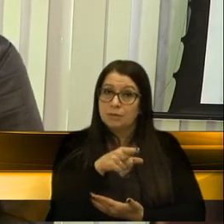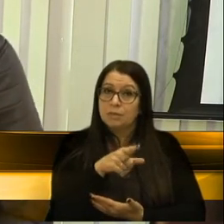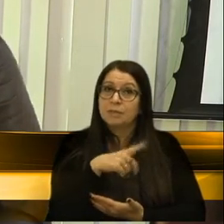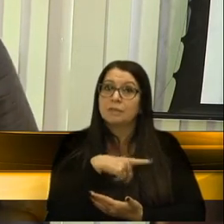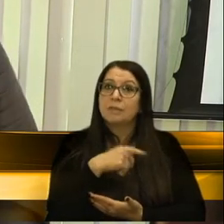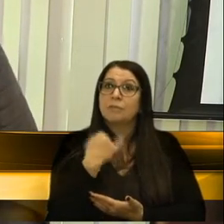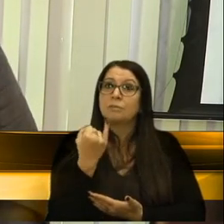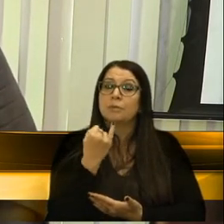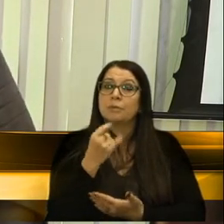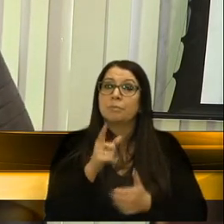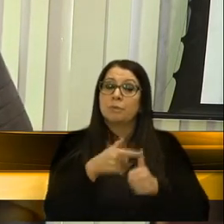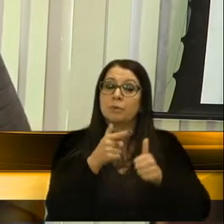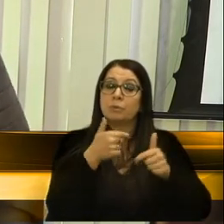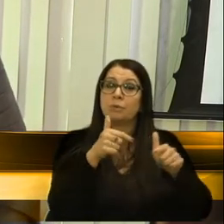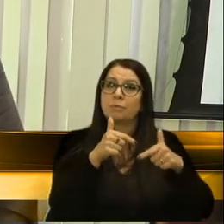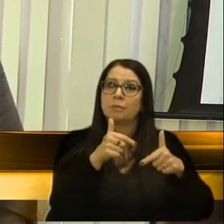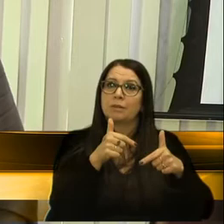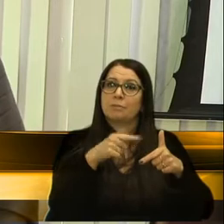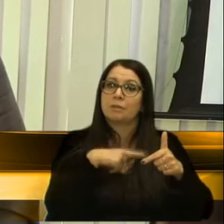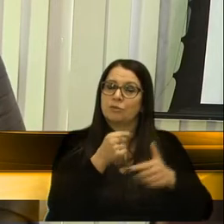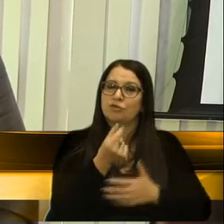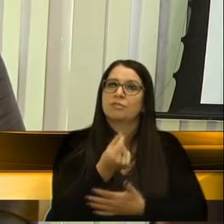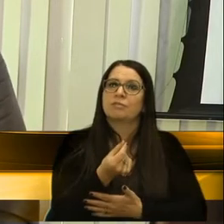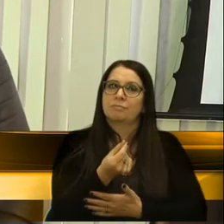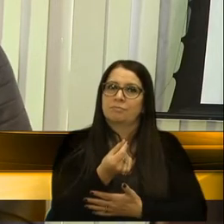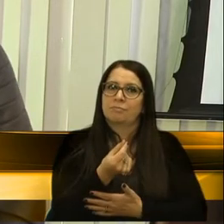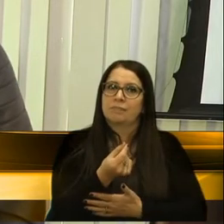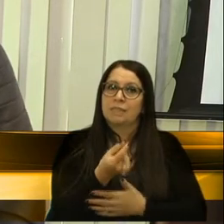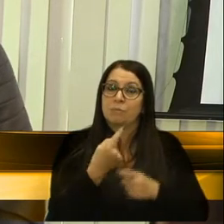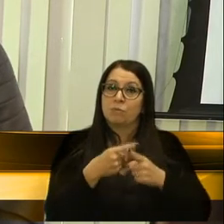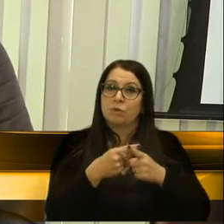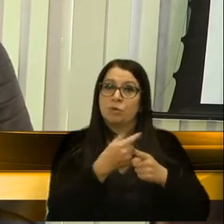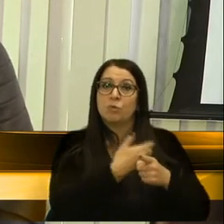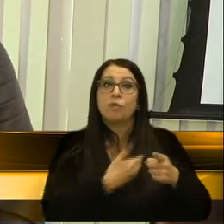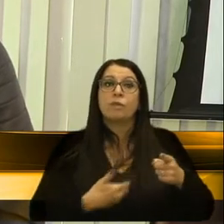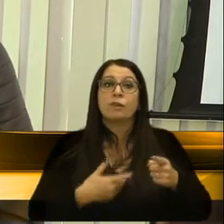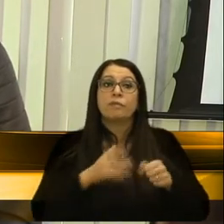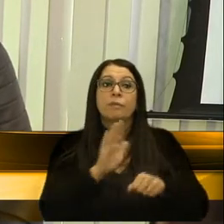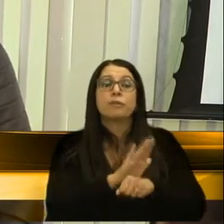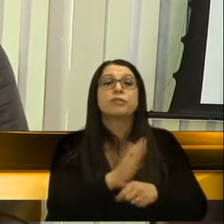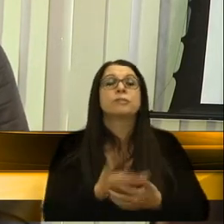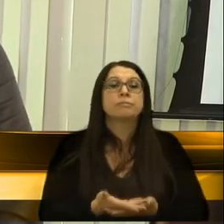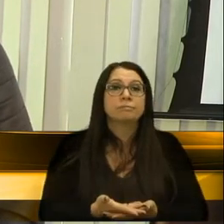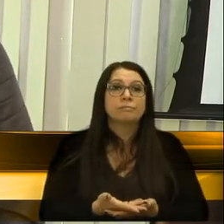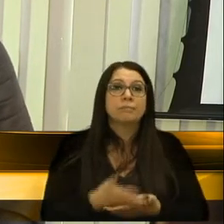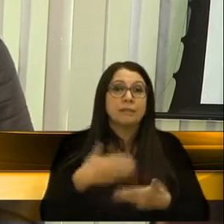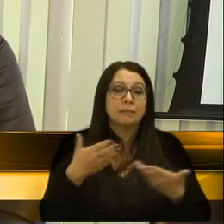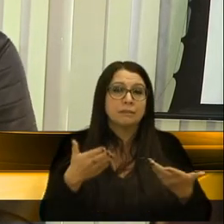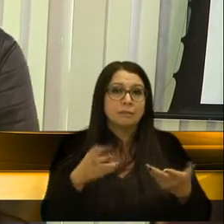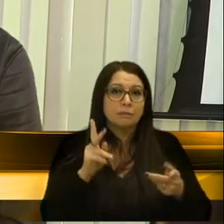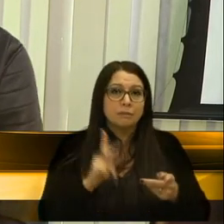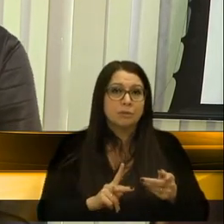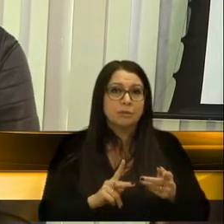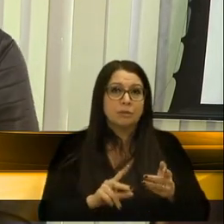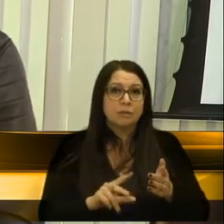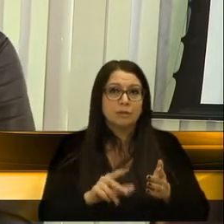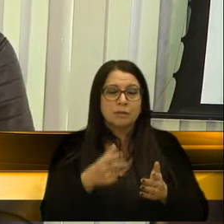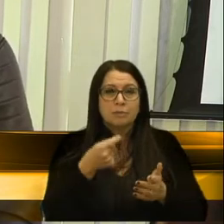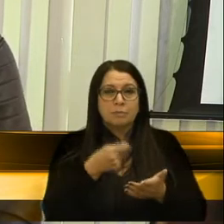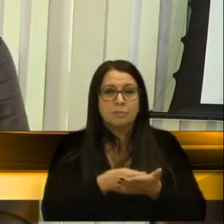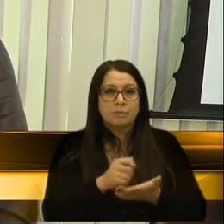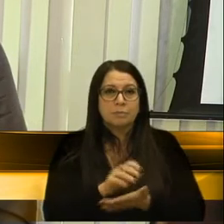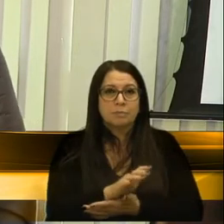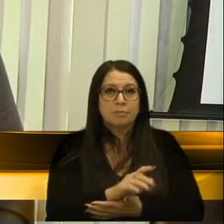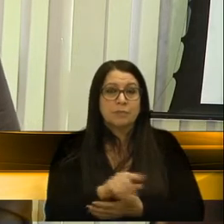o essencial primeiro é o trabalho, para você ter o dinheiro. Porque até quando o governo vai poder ajudar? Até quando as pessoas em melhores condições vão poder ajudar? parte, quando